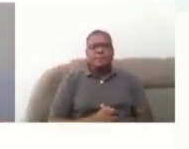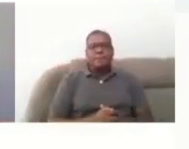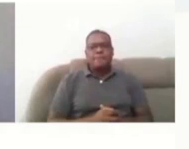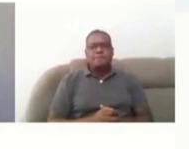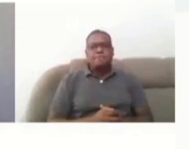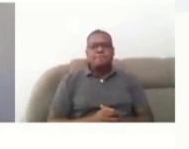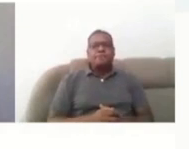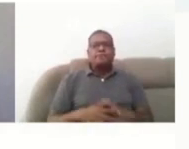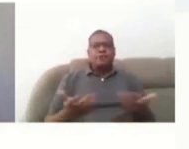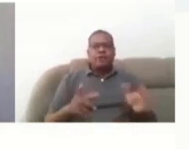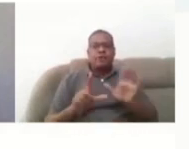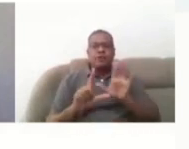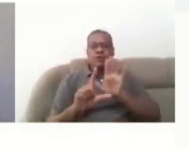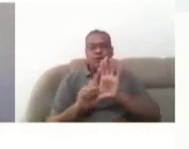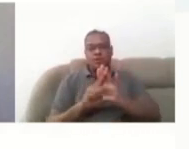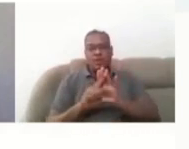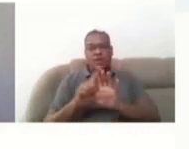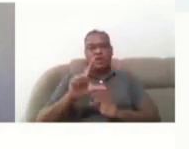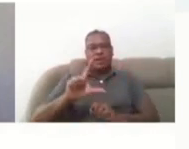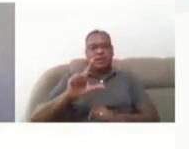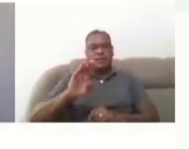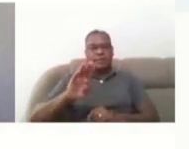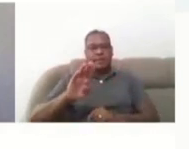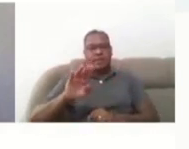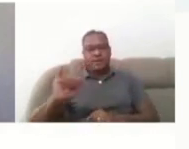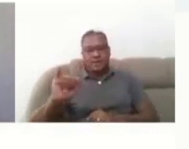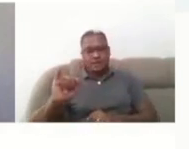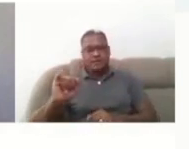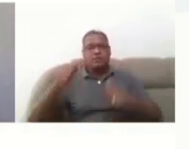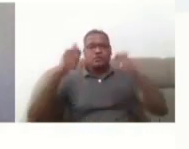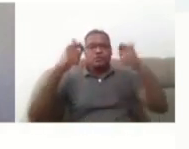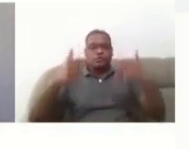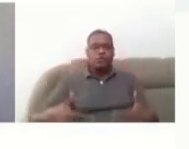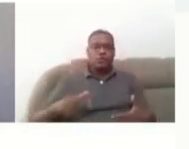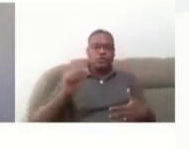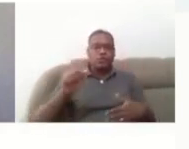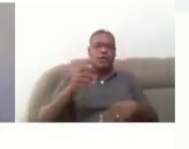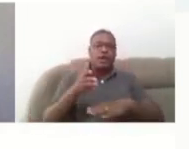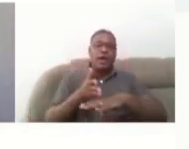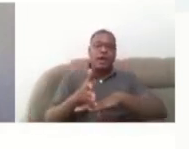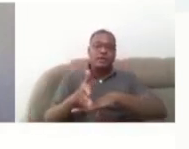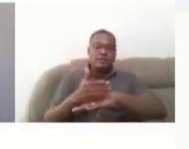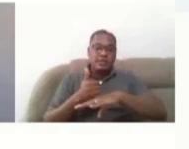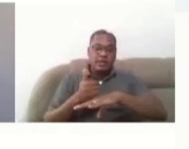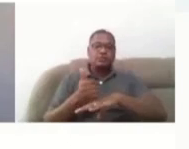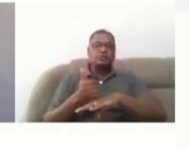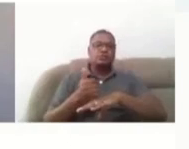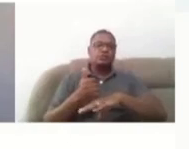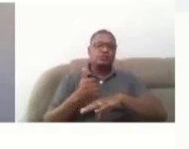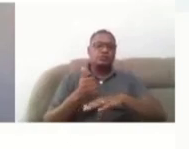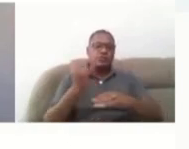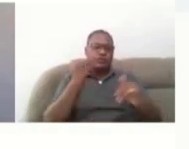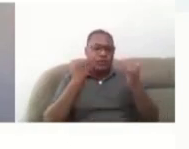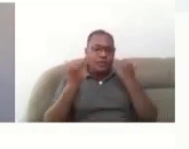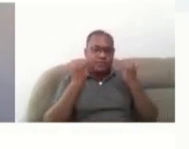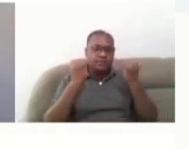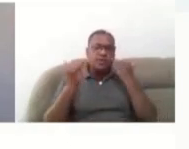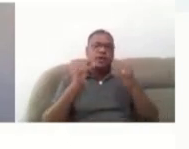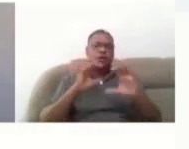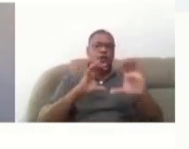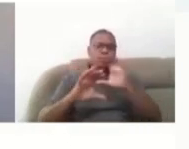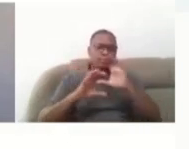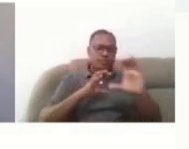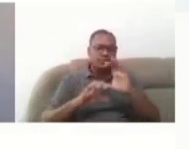Inclusão já diz, em relação ao acesso à informação e à comunicação, que é obrigatória a